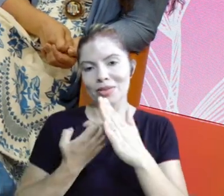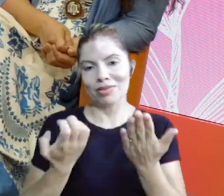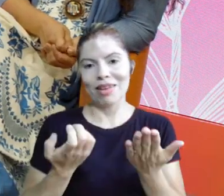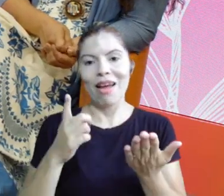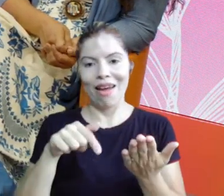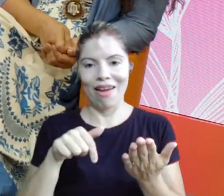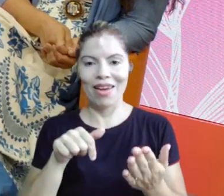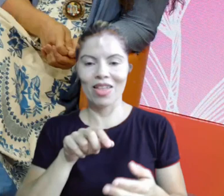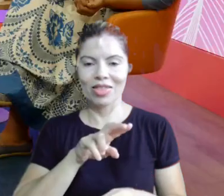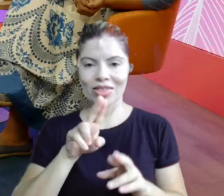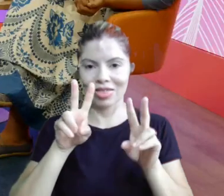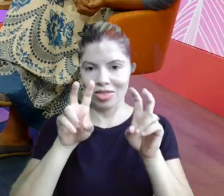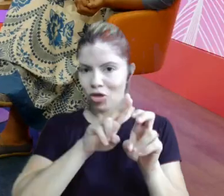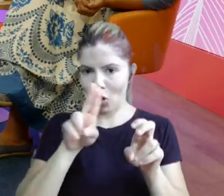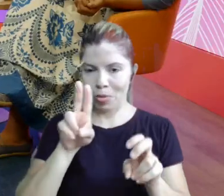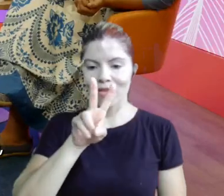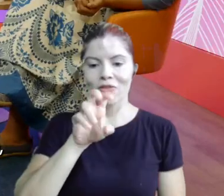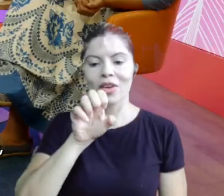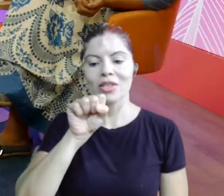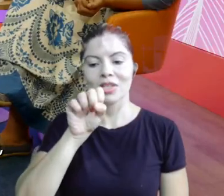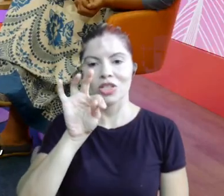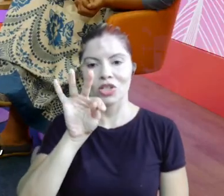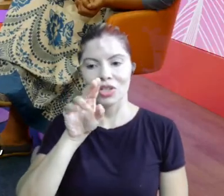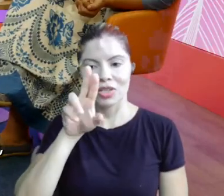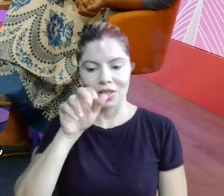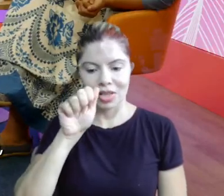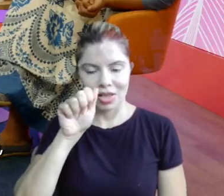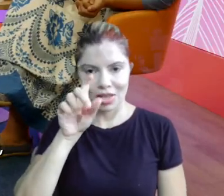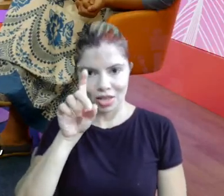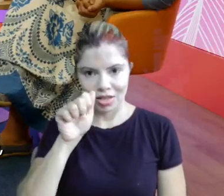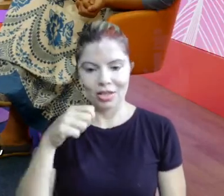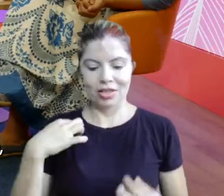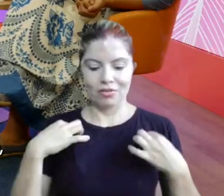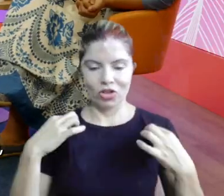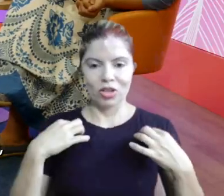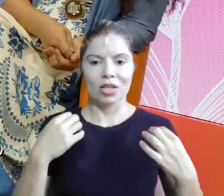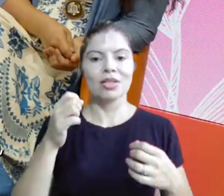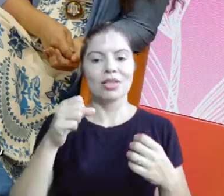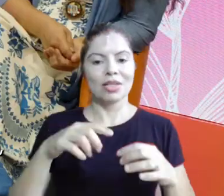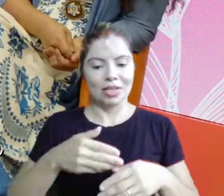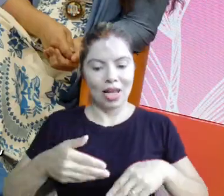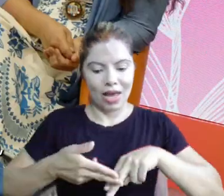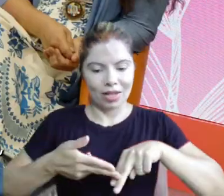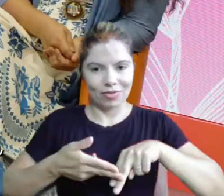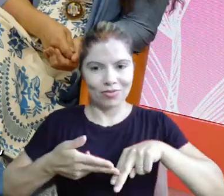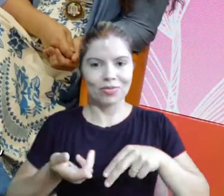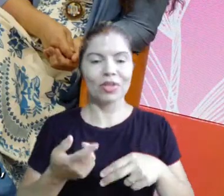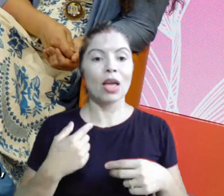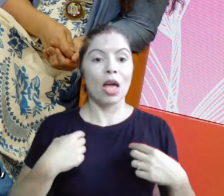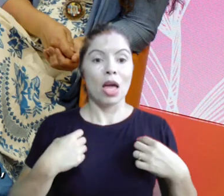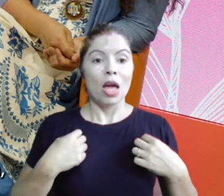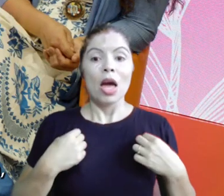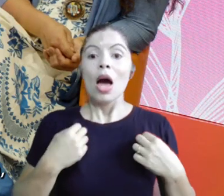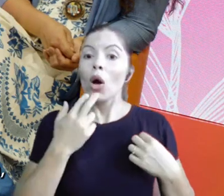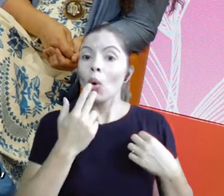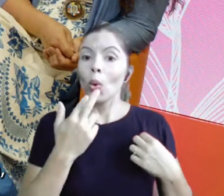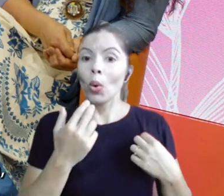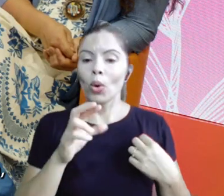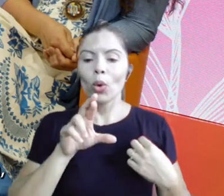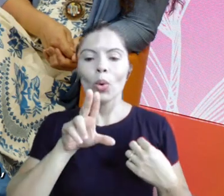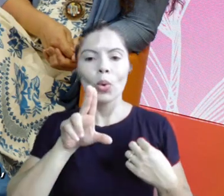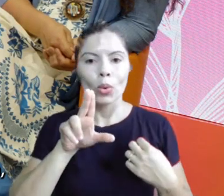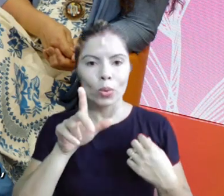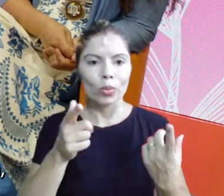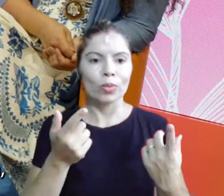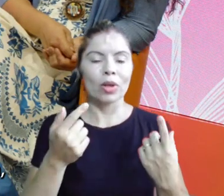de saia. Ela está vestida de saia. Eu estou vestida de saia. O meu vestido, ele na parte de cima, ele é cru, ele é longo, ele é